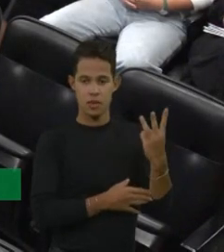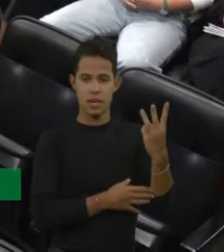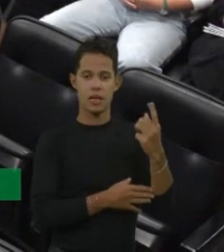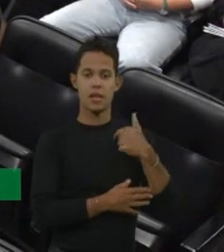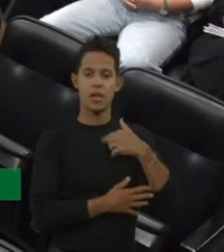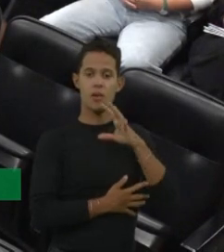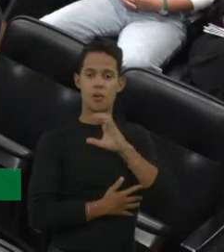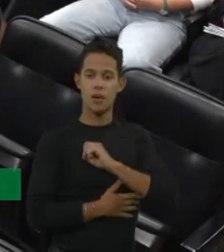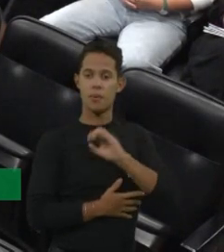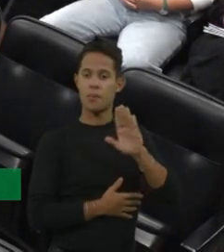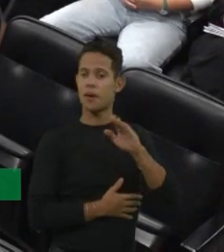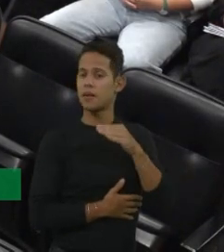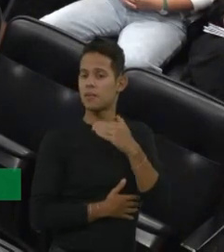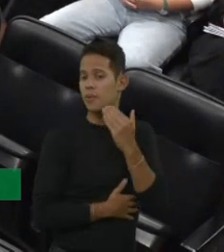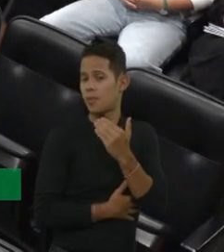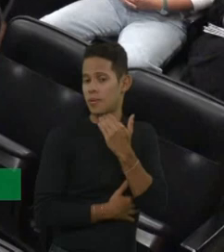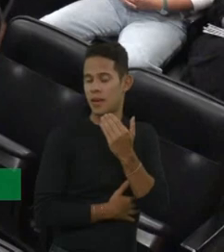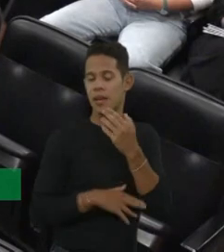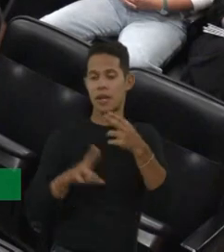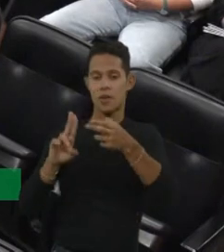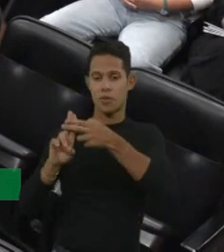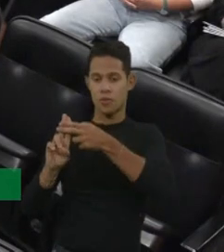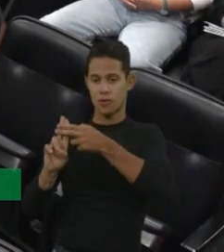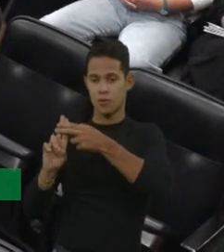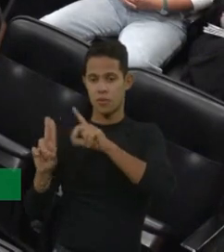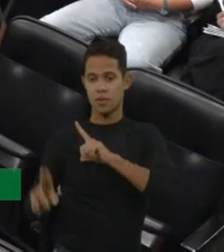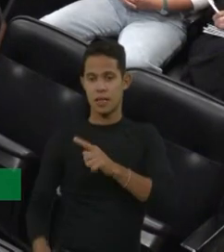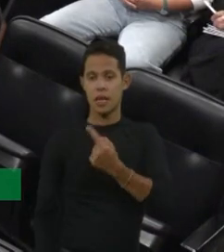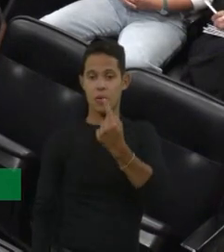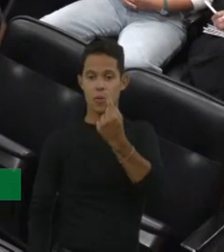eles não dão conta. Pelo SUS, a gente tem só uma médica.